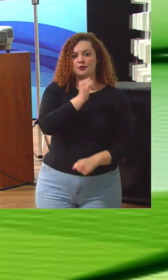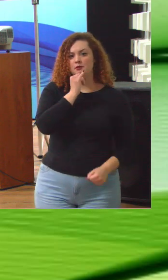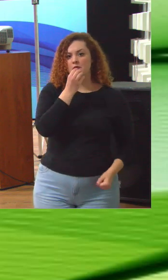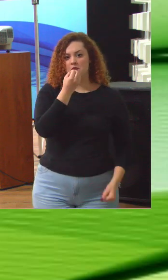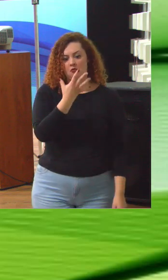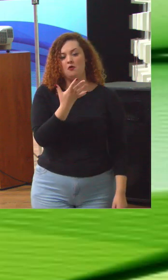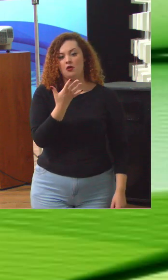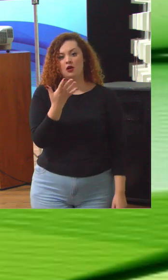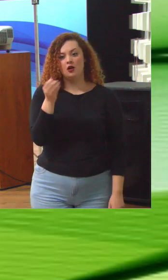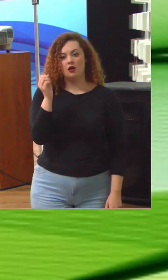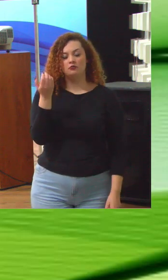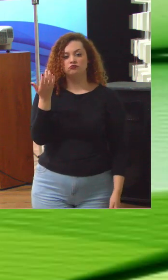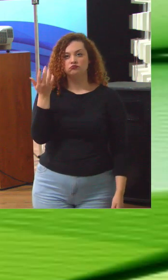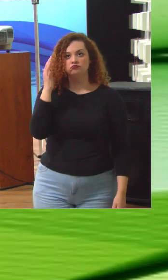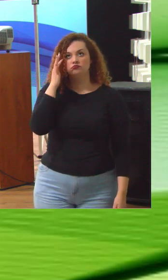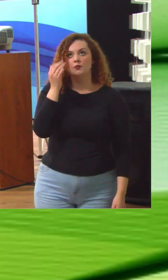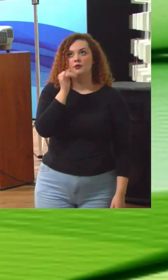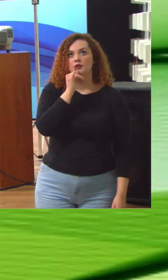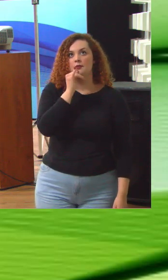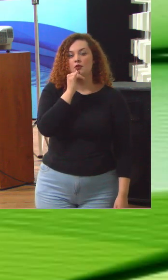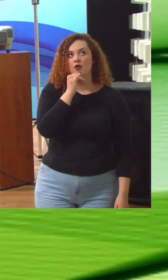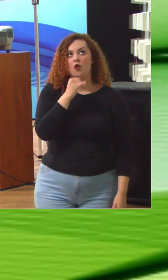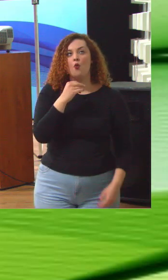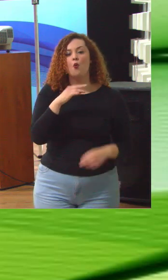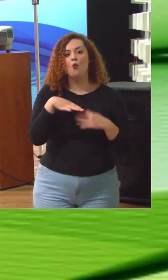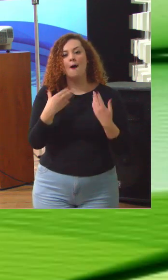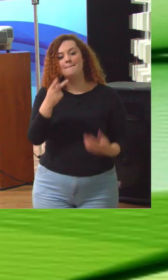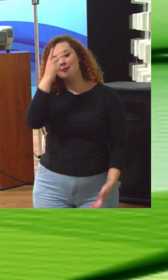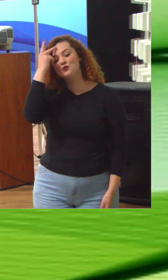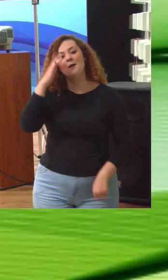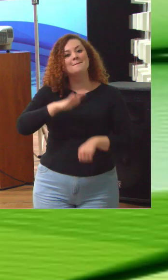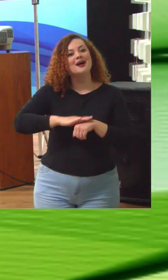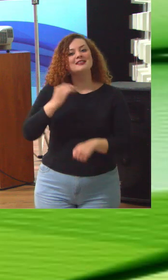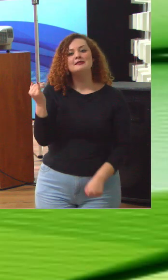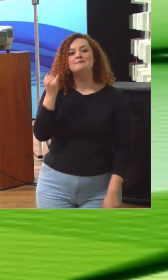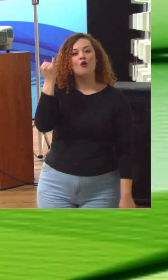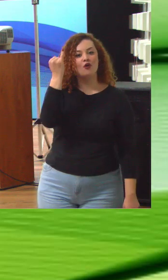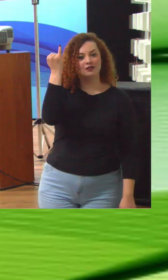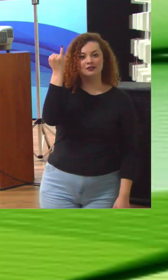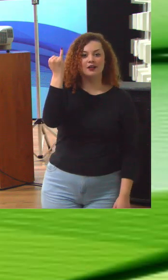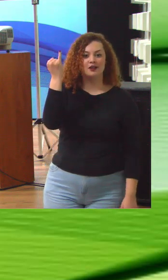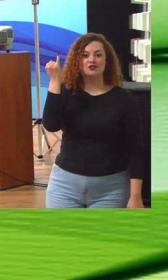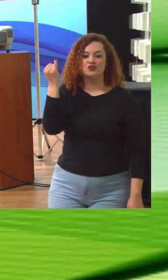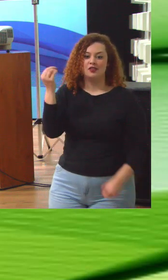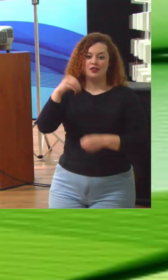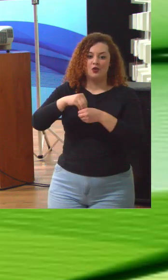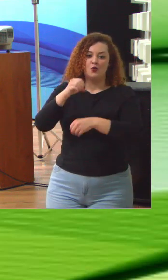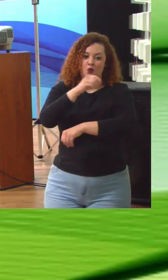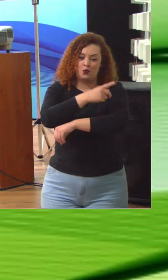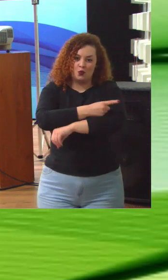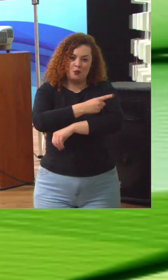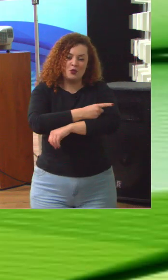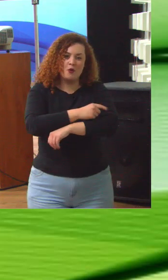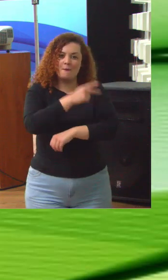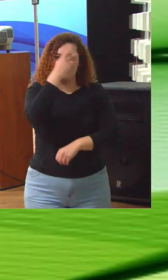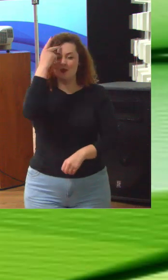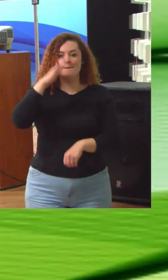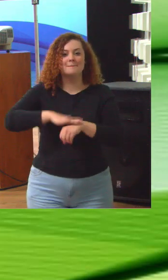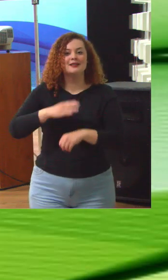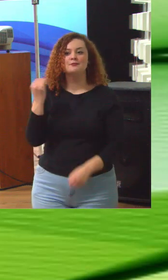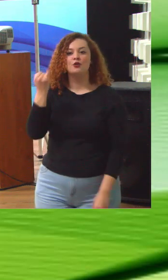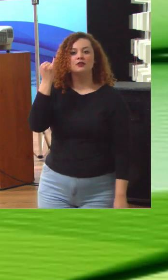qual é a pessoa qual é o ente mais importante de um condomínio e vários de nós moramos em condomínios qual é o ente mais importante